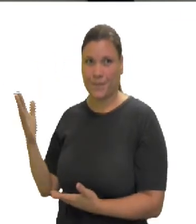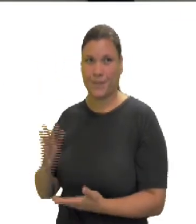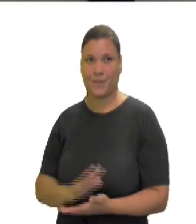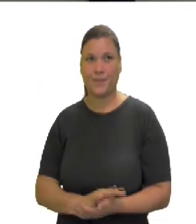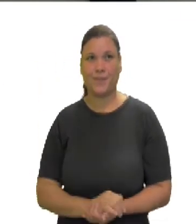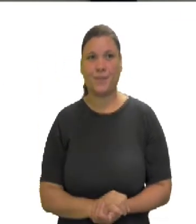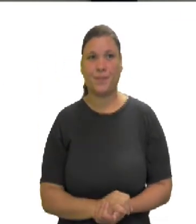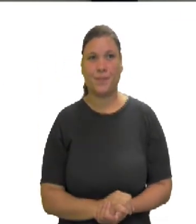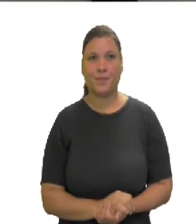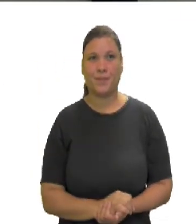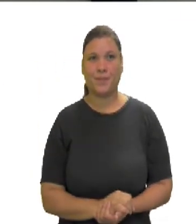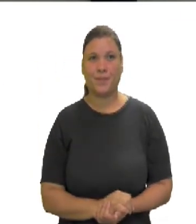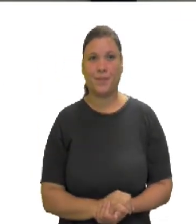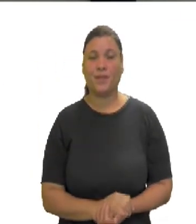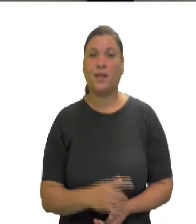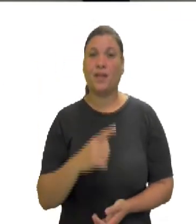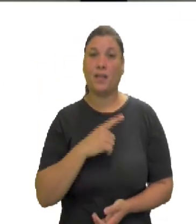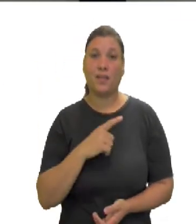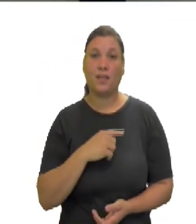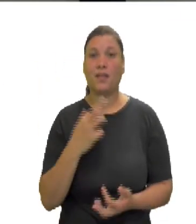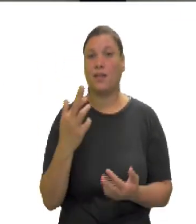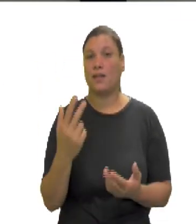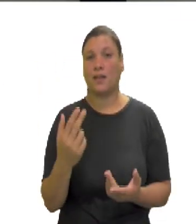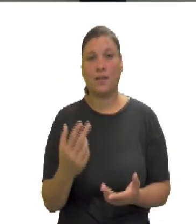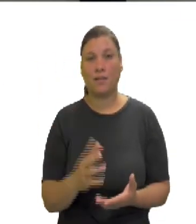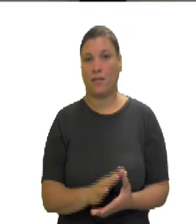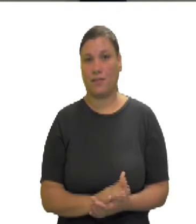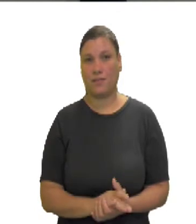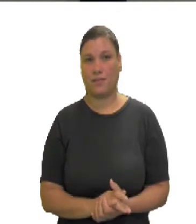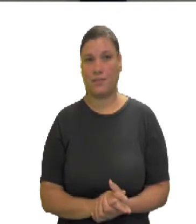o quadrado do primeiro termo.